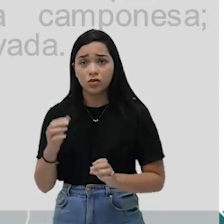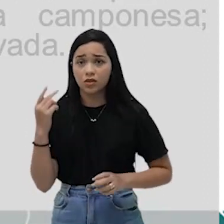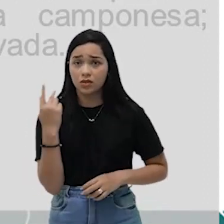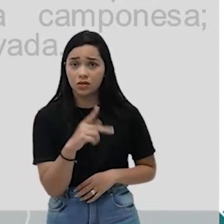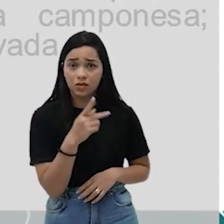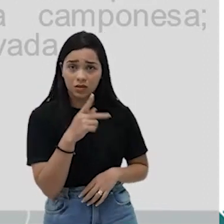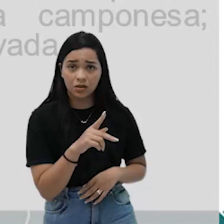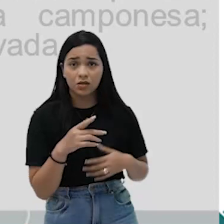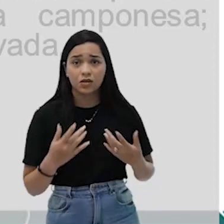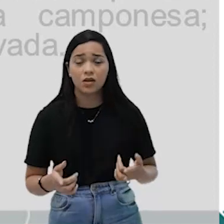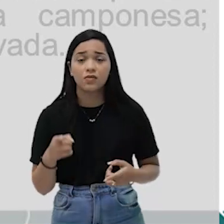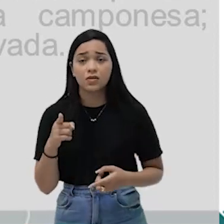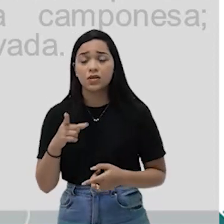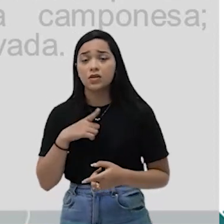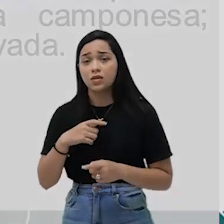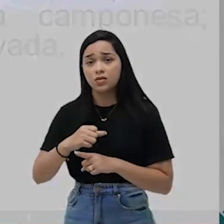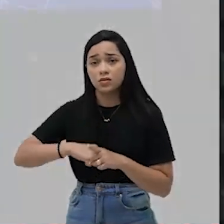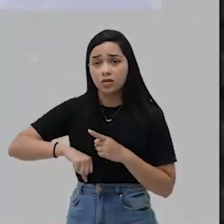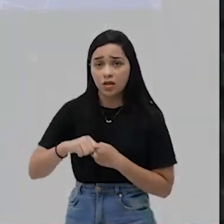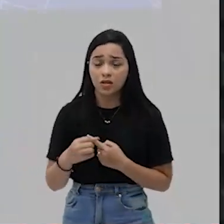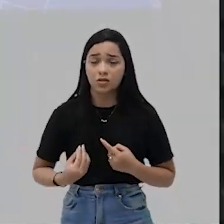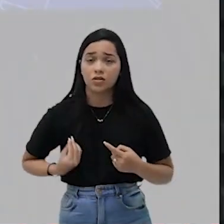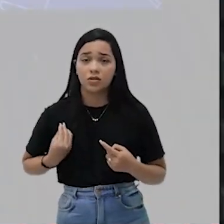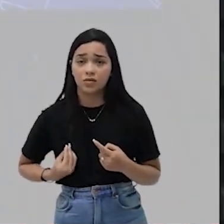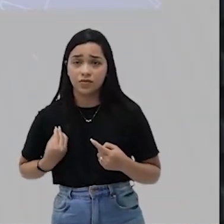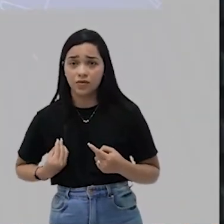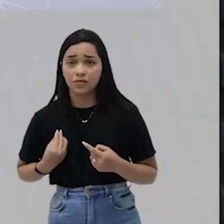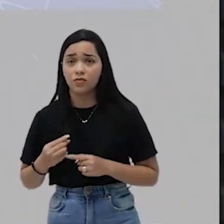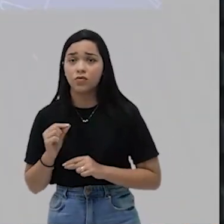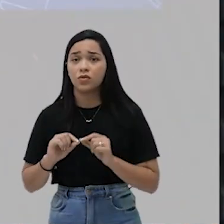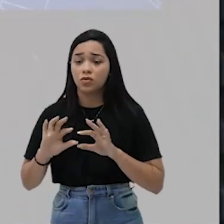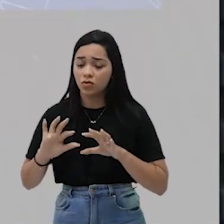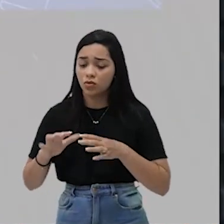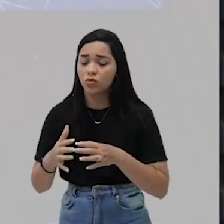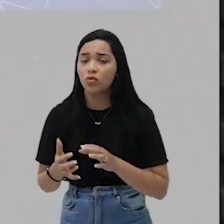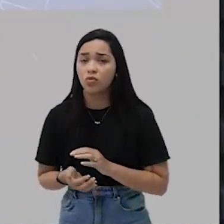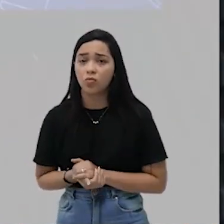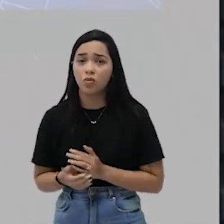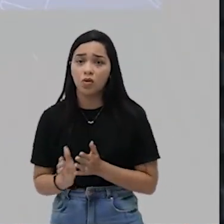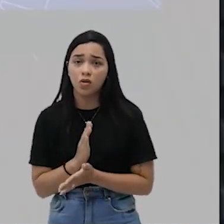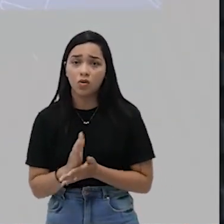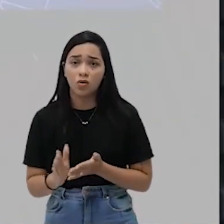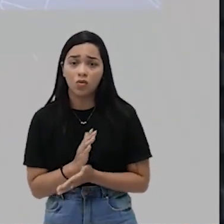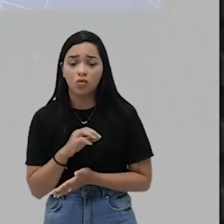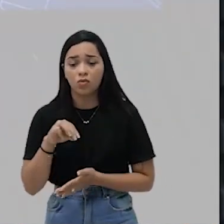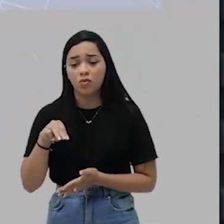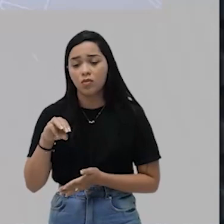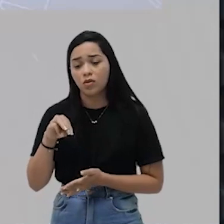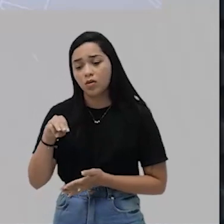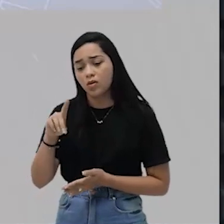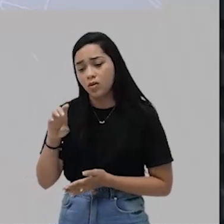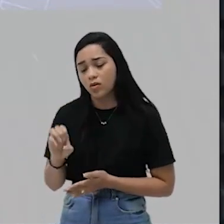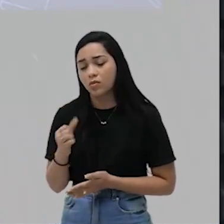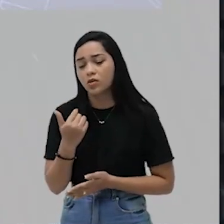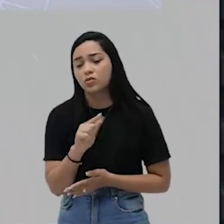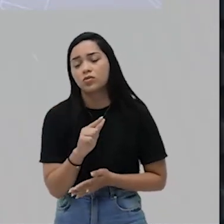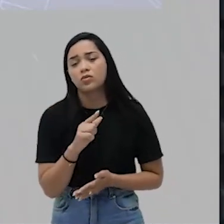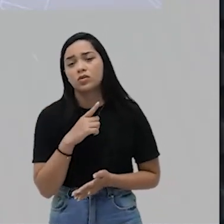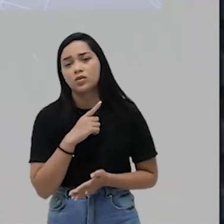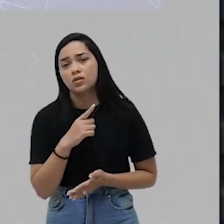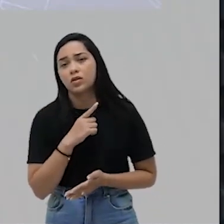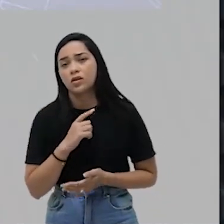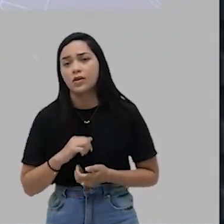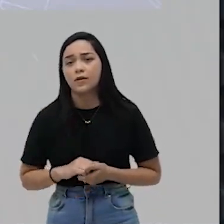comunitária. Você tem sociedades que vivem no regime de coletividade. Algumas nômades, outras sedentárias.